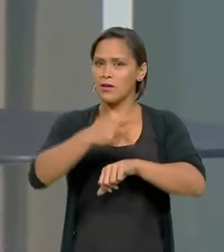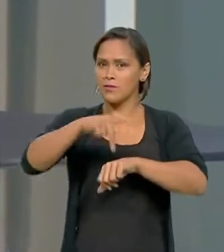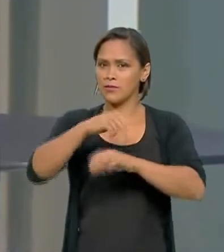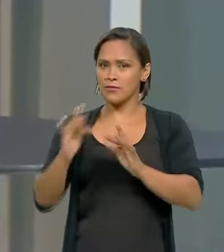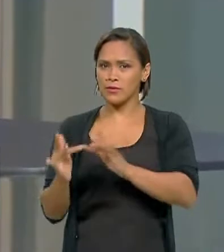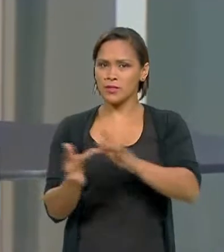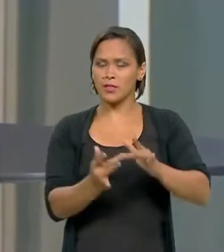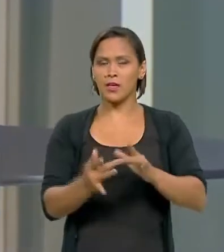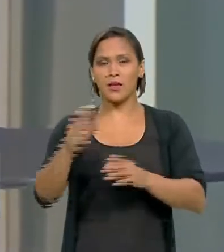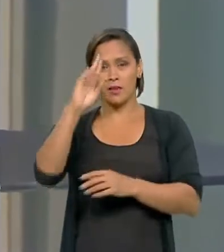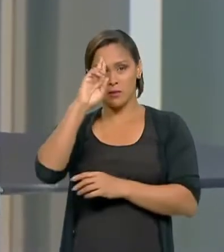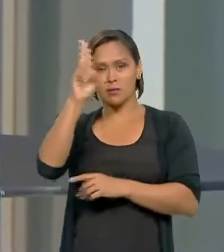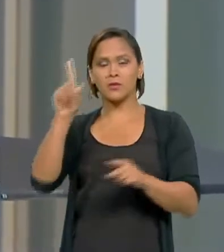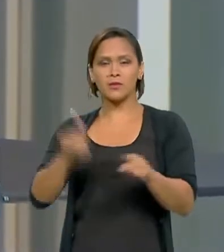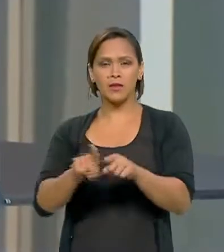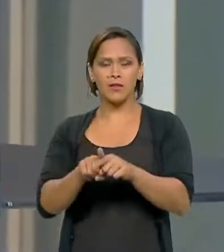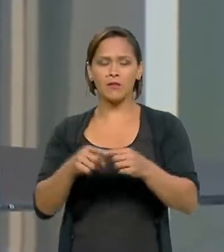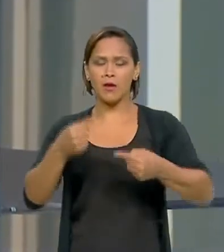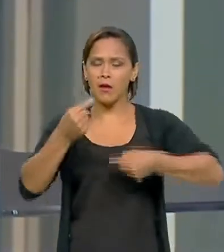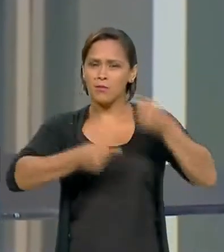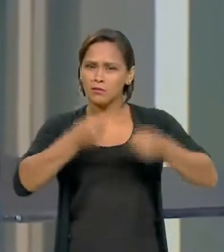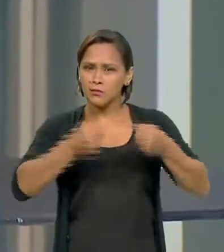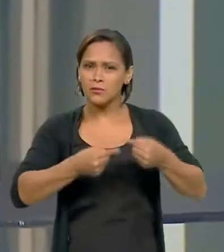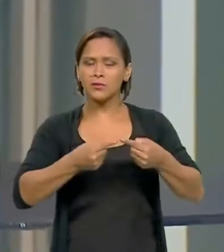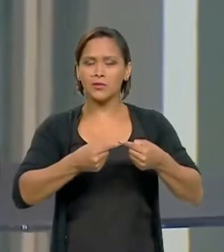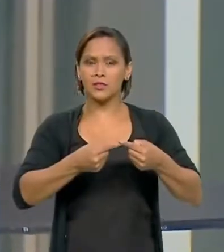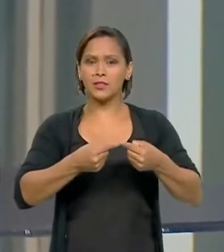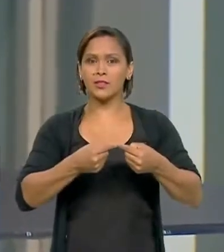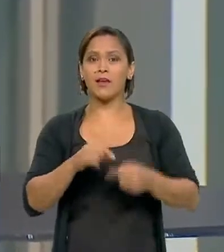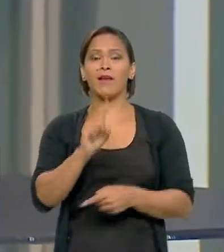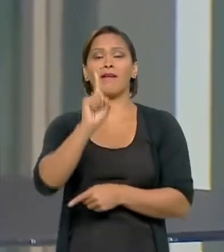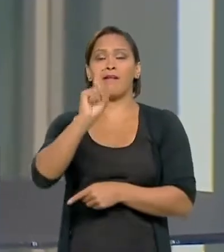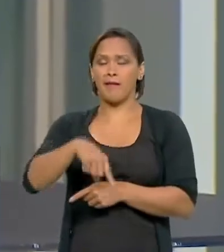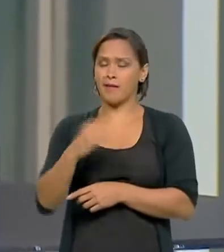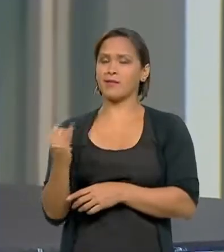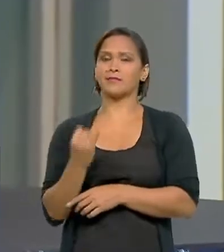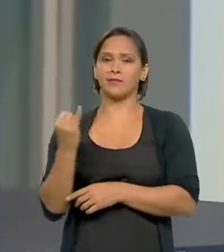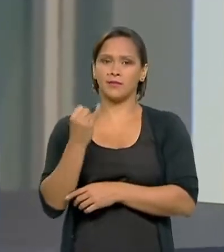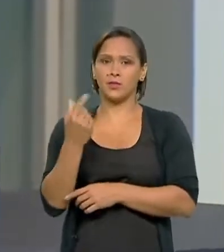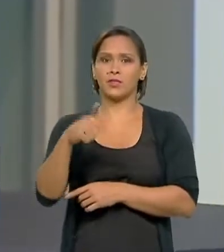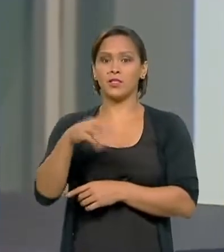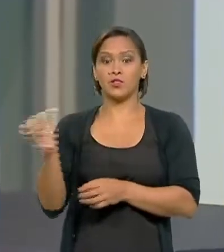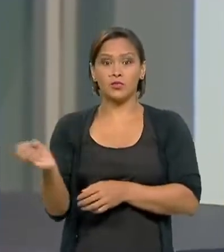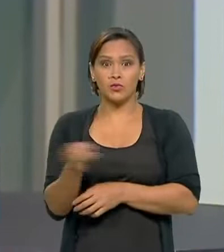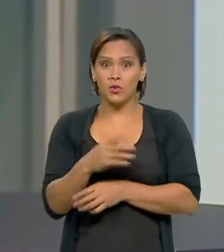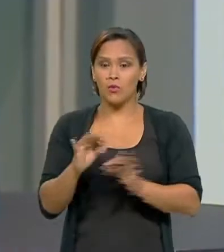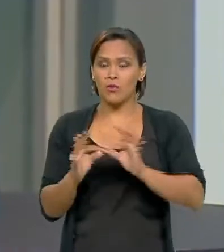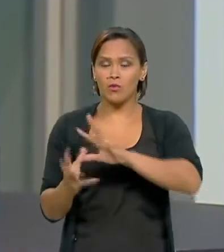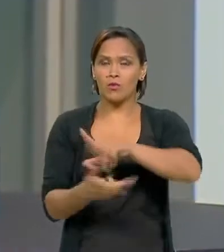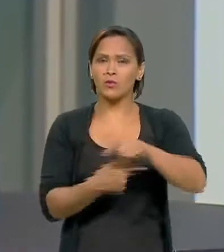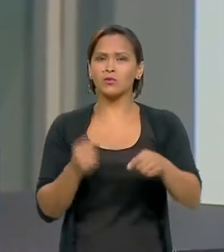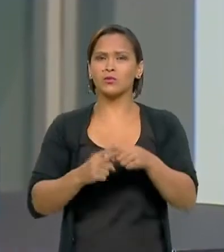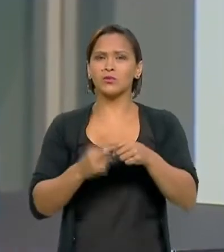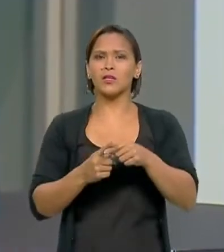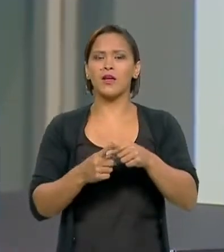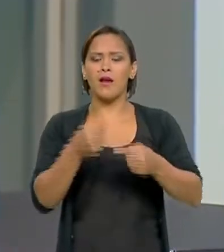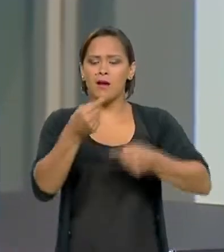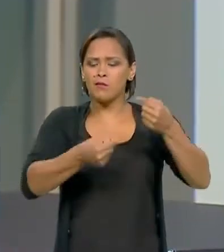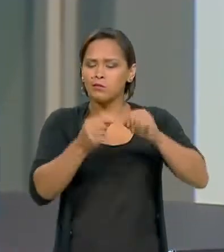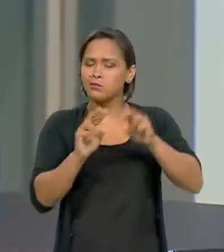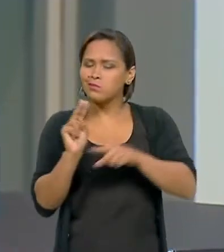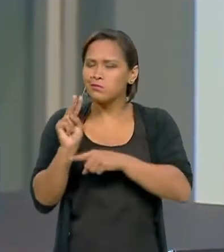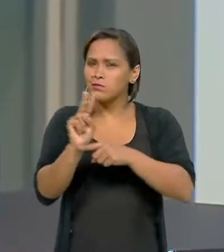Somos responsáveis pela política, e isso é uma coisa muito importante no mundo atual, a política de proteção